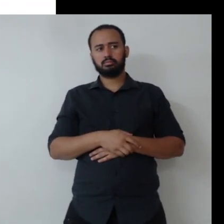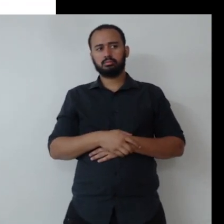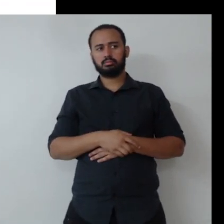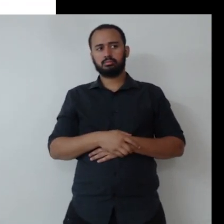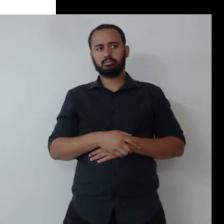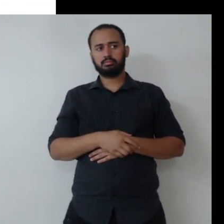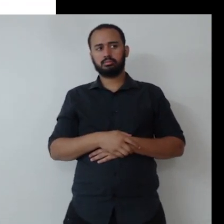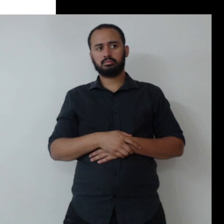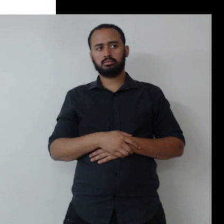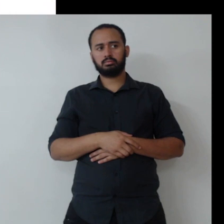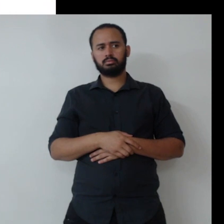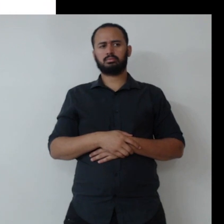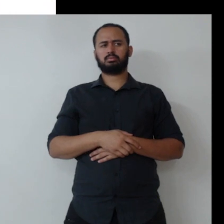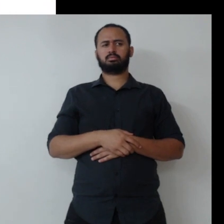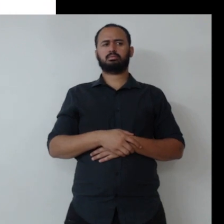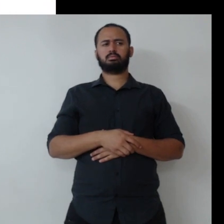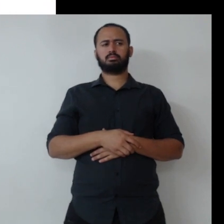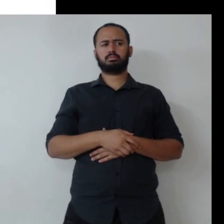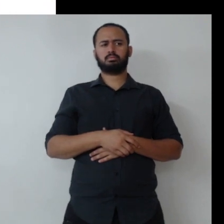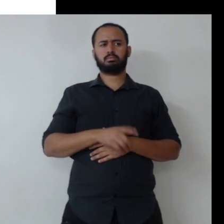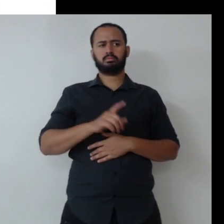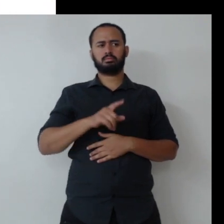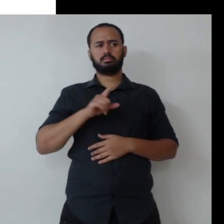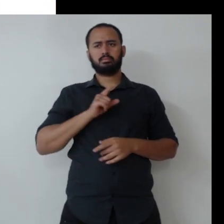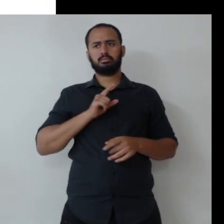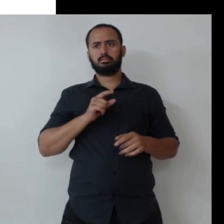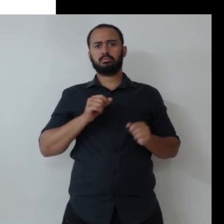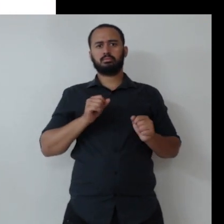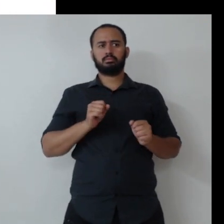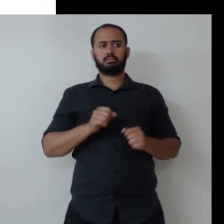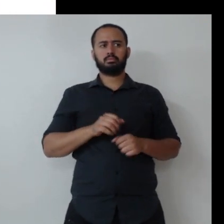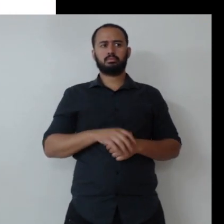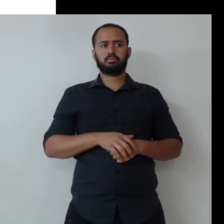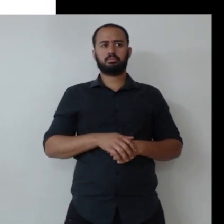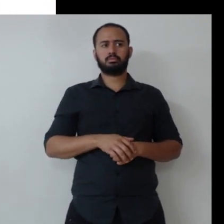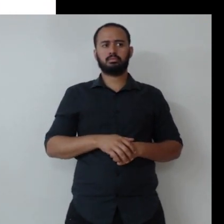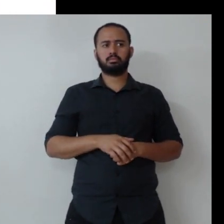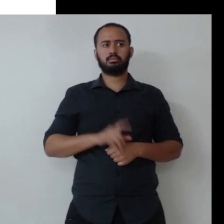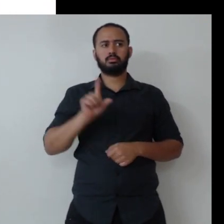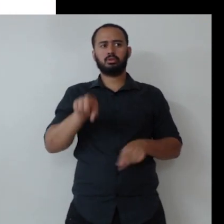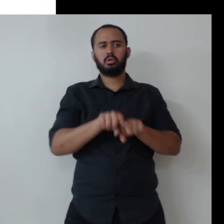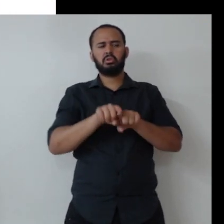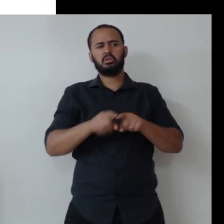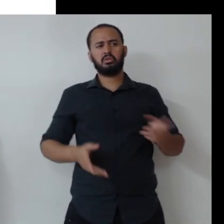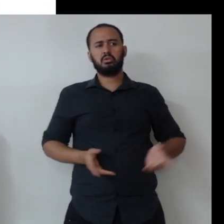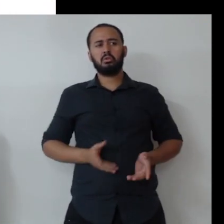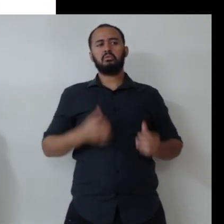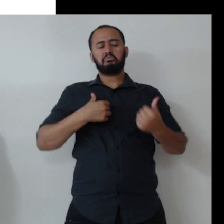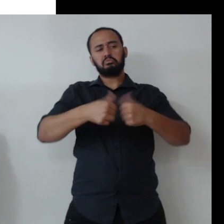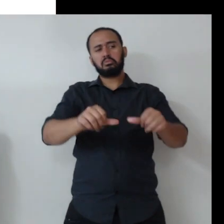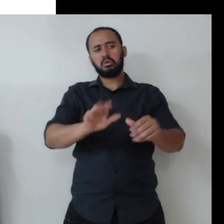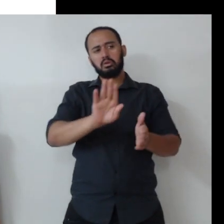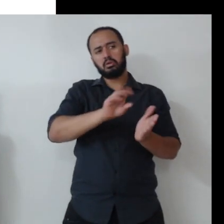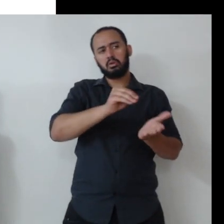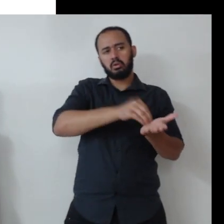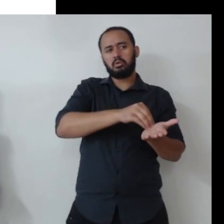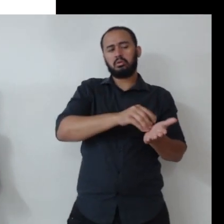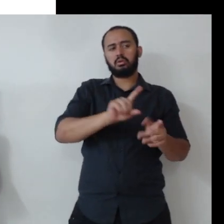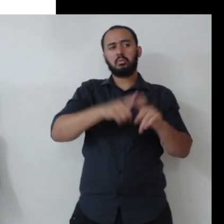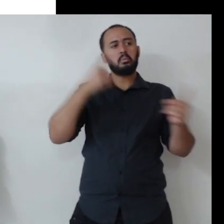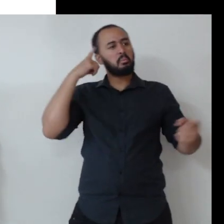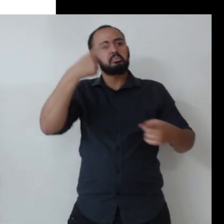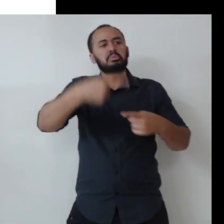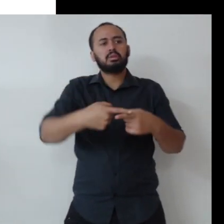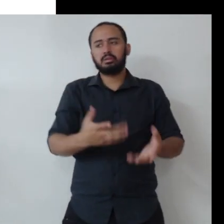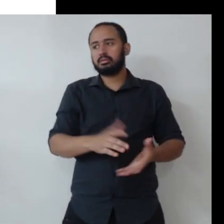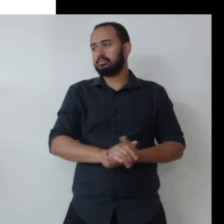E aí você tem vies de status quo, são aqueles tomadores de decisão que preferem manter o status quo. Aquele servidor, não, vamos manter isso aqui, não vamos mudar não, porque